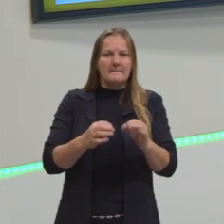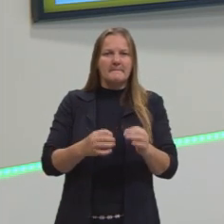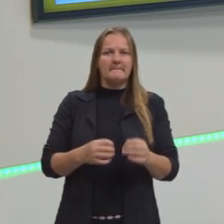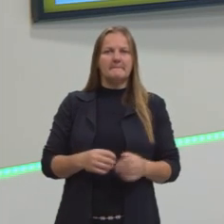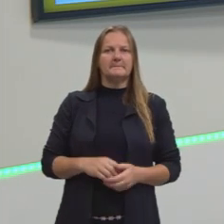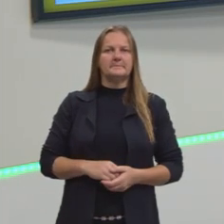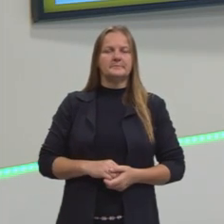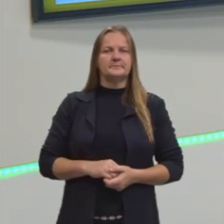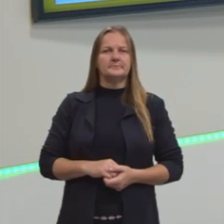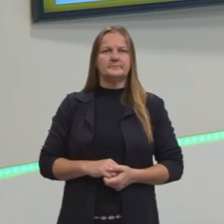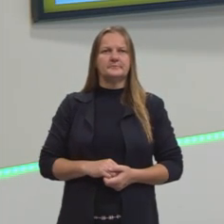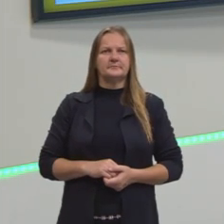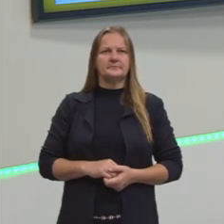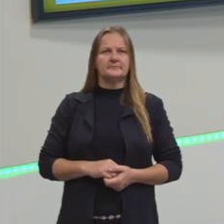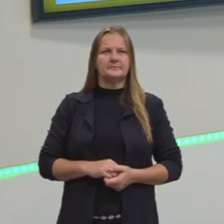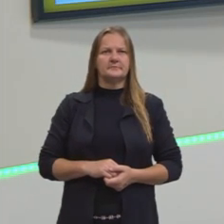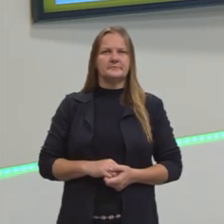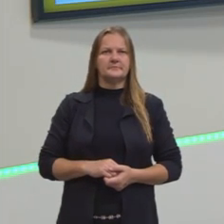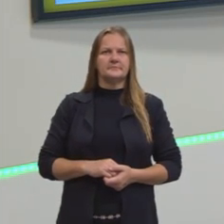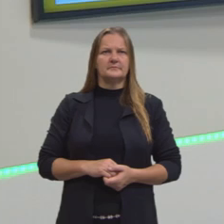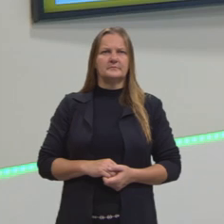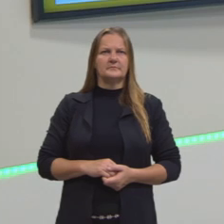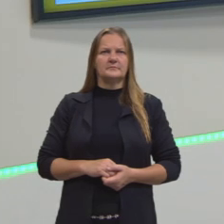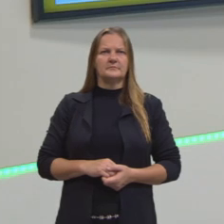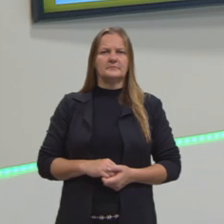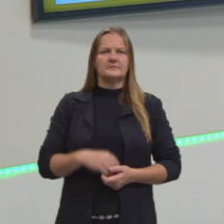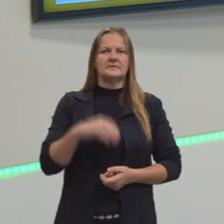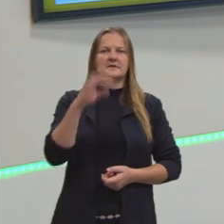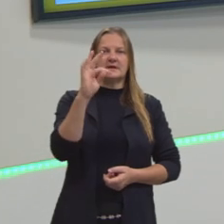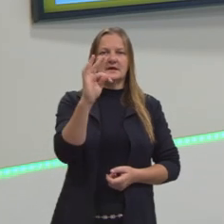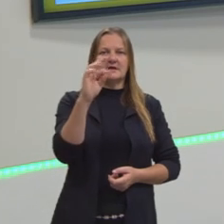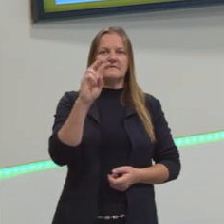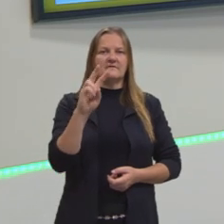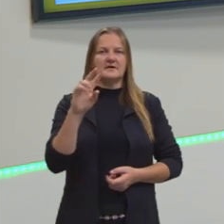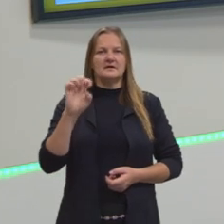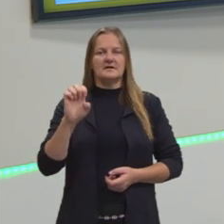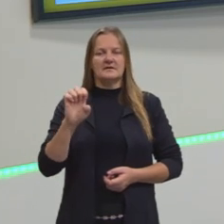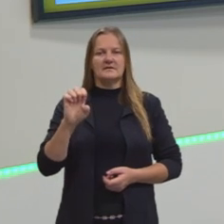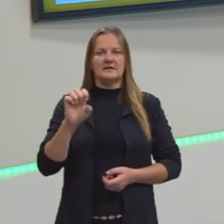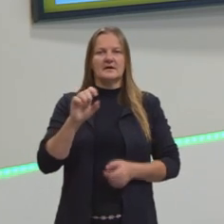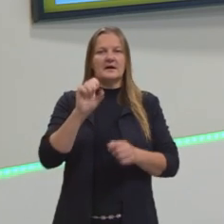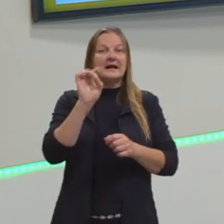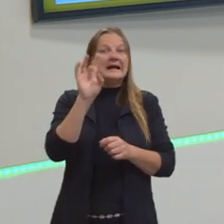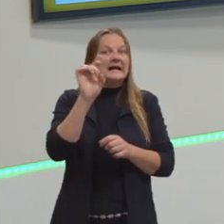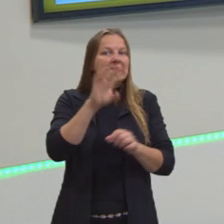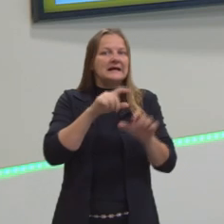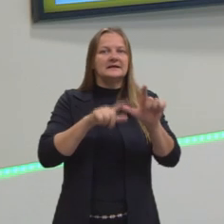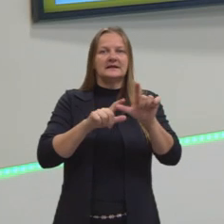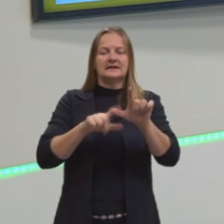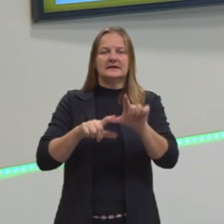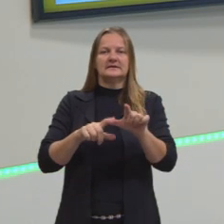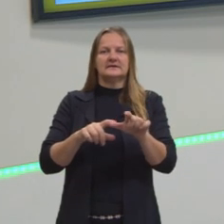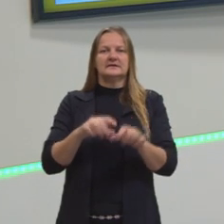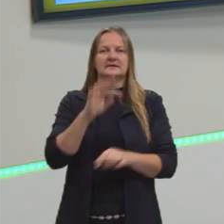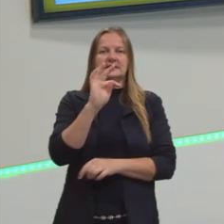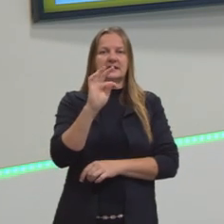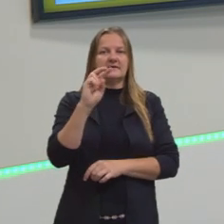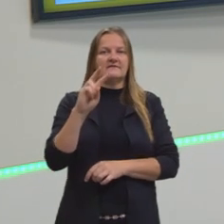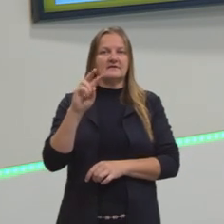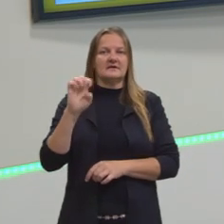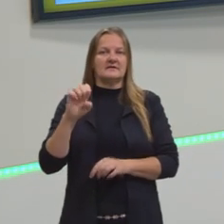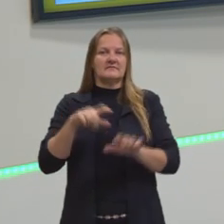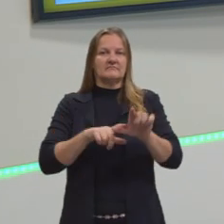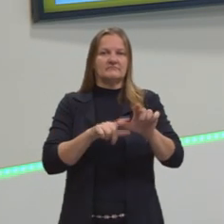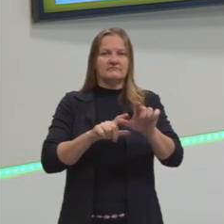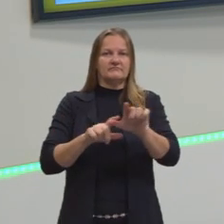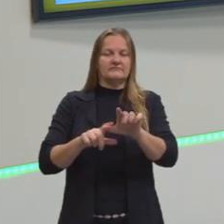A posição correta, então, é T, V e E. Então, para cada letra nessa posição T, V e E, respectivamente,